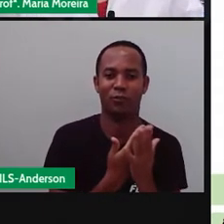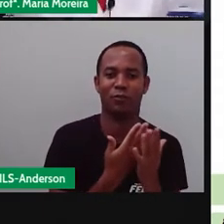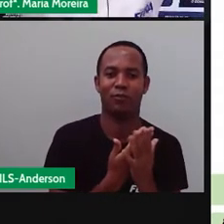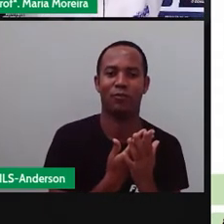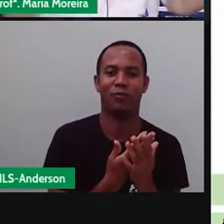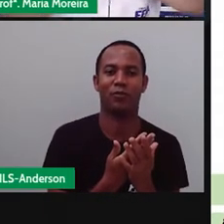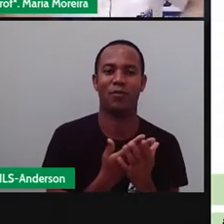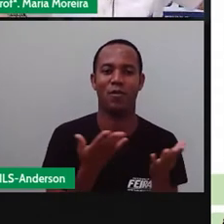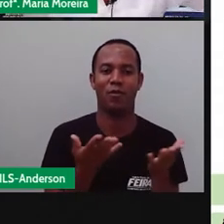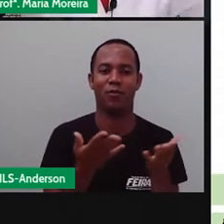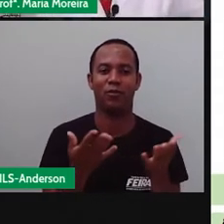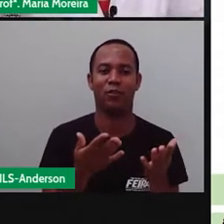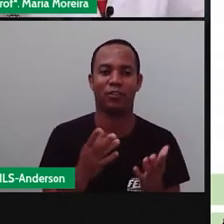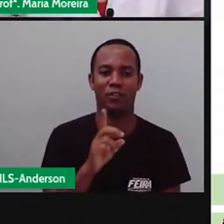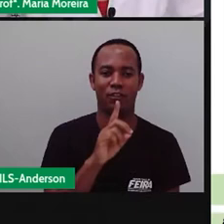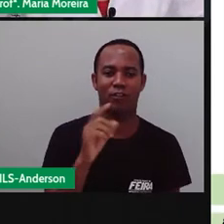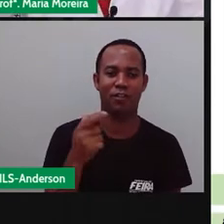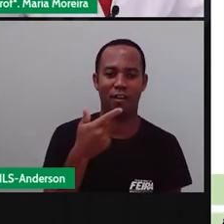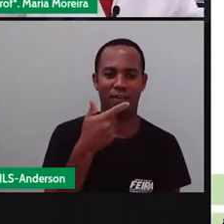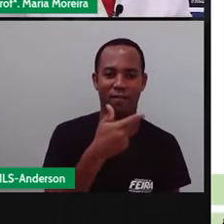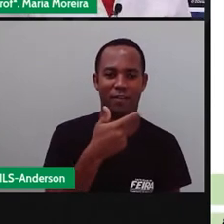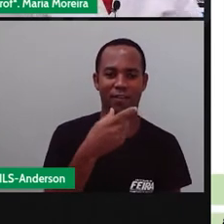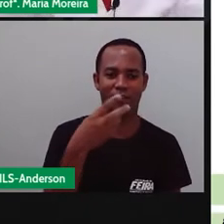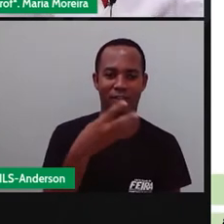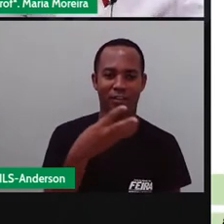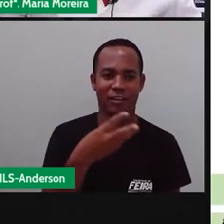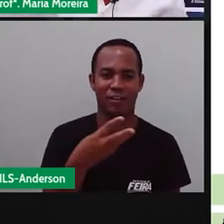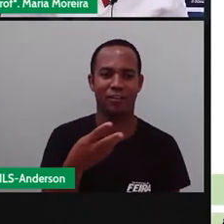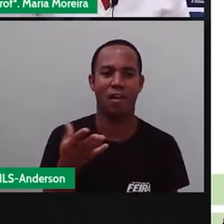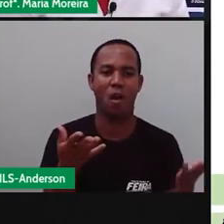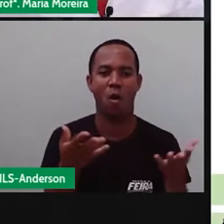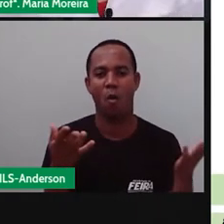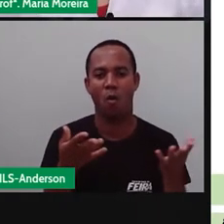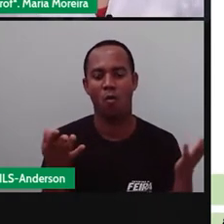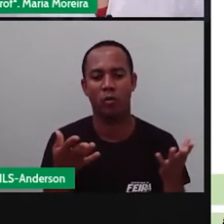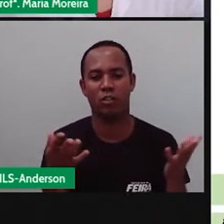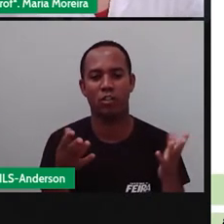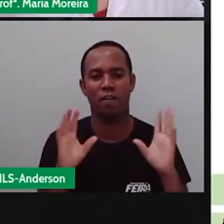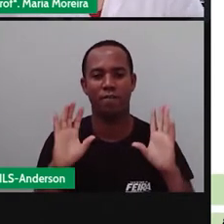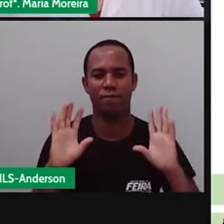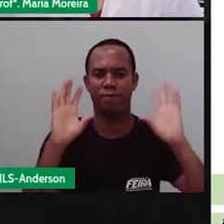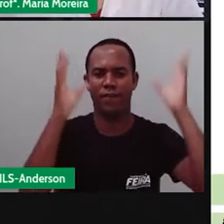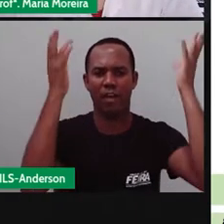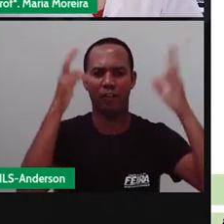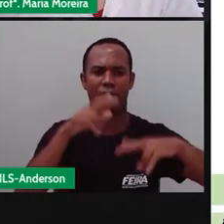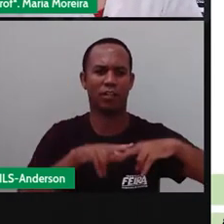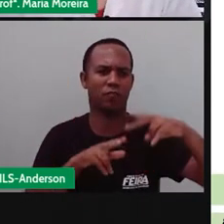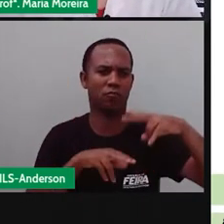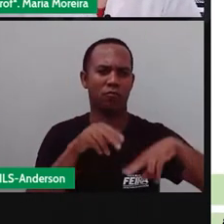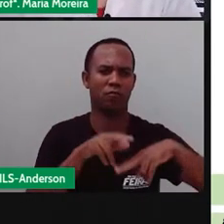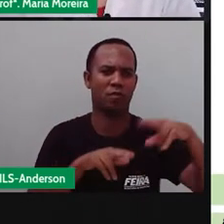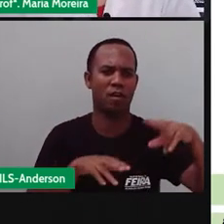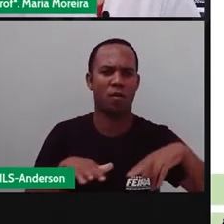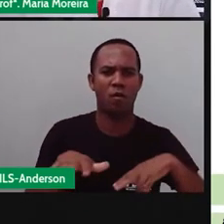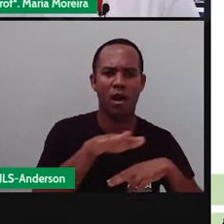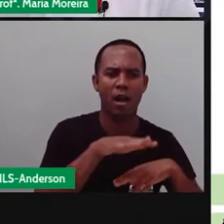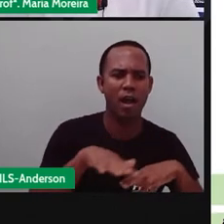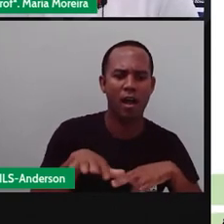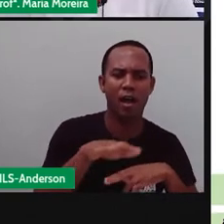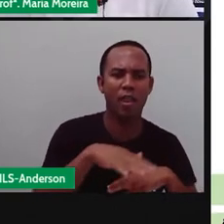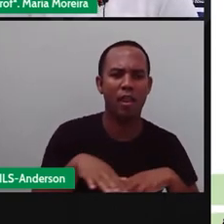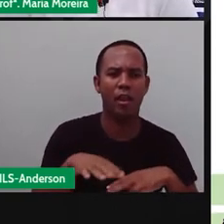dia 23, é hoje, Anderson? É hoje, São João? Meu Deus, que eu espero o ano todo pra isso. Nossa área de conhecimento interdisciplinar?